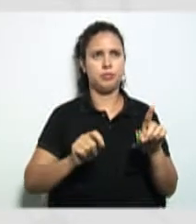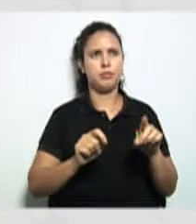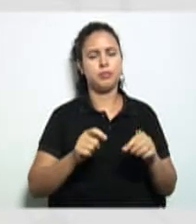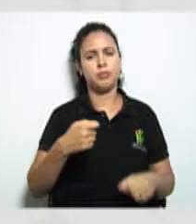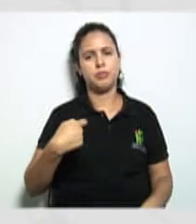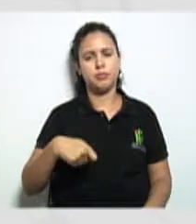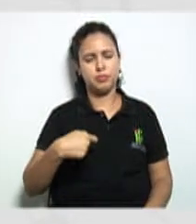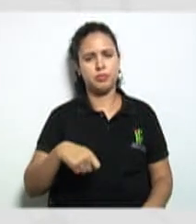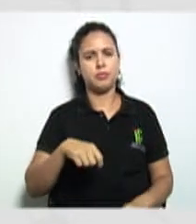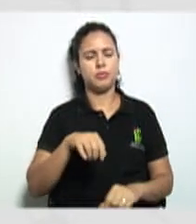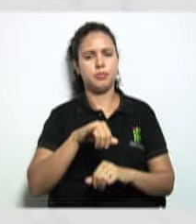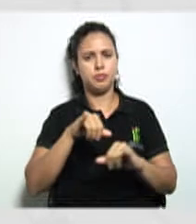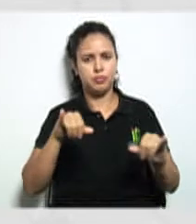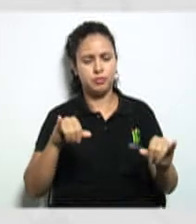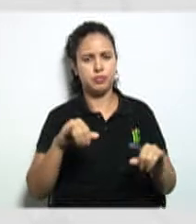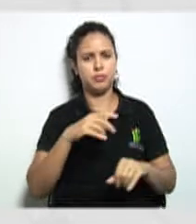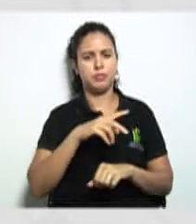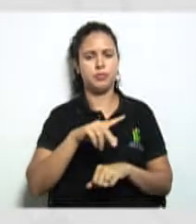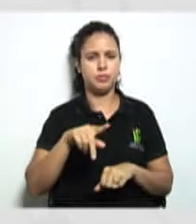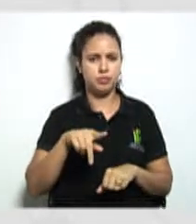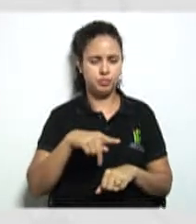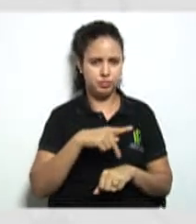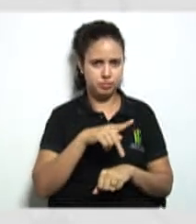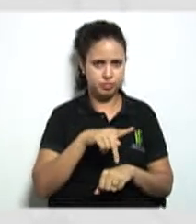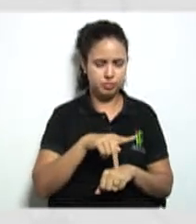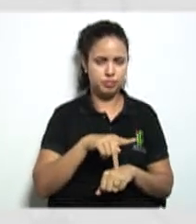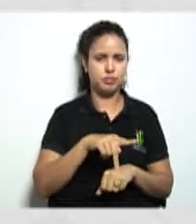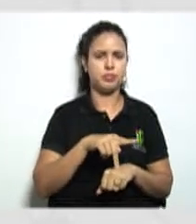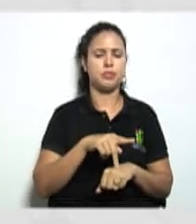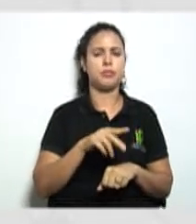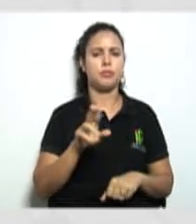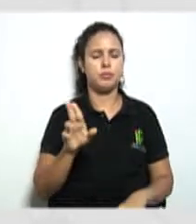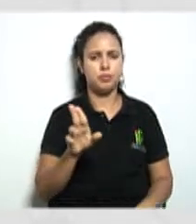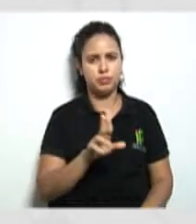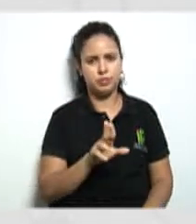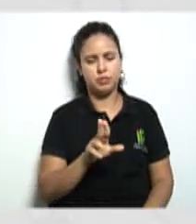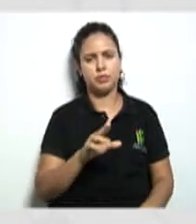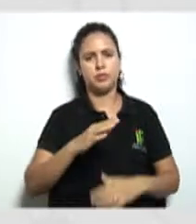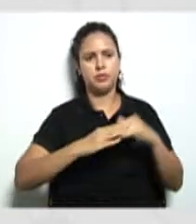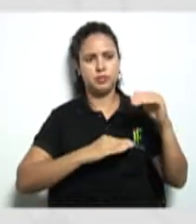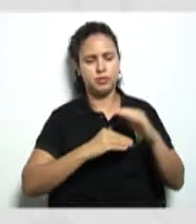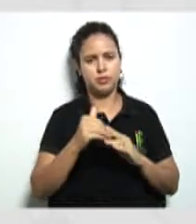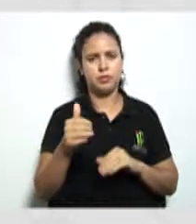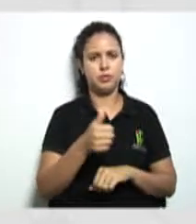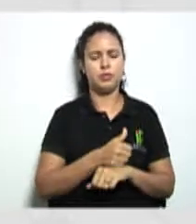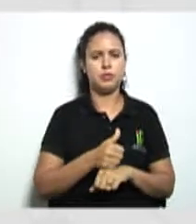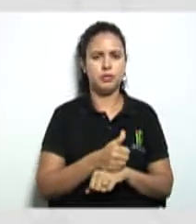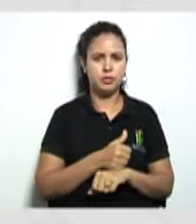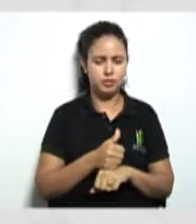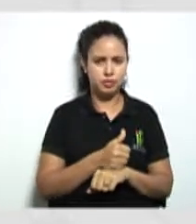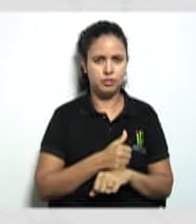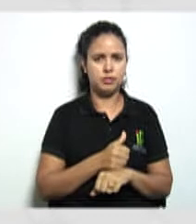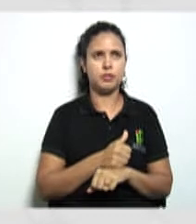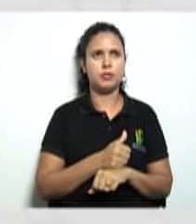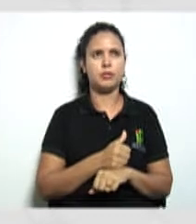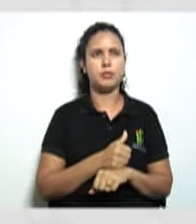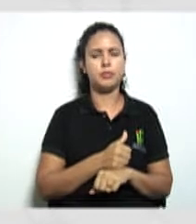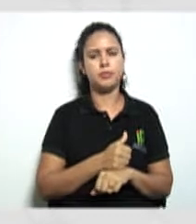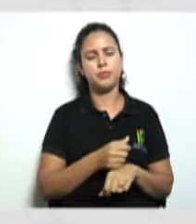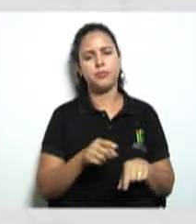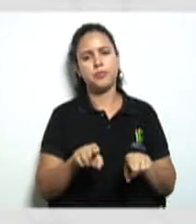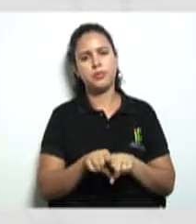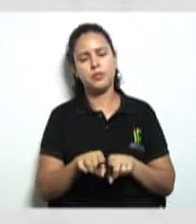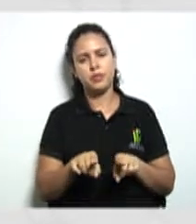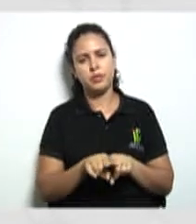declarar o nome a nacionalidade estado civil profissão profissão e residência dos associados